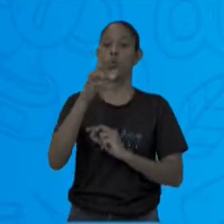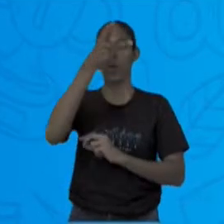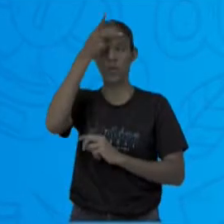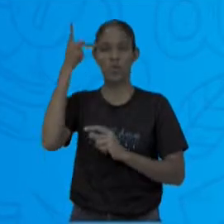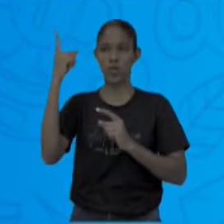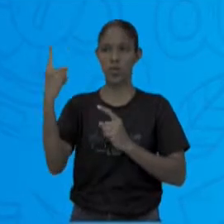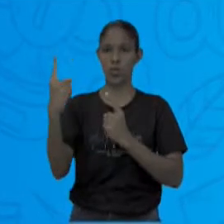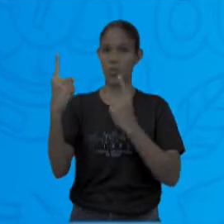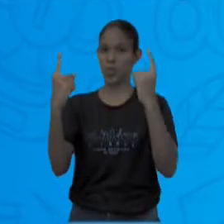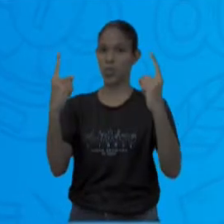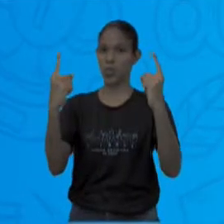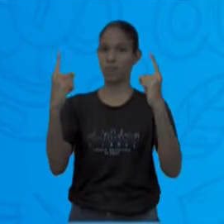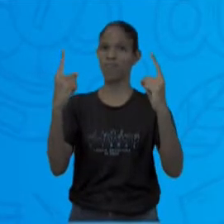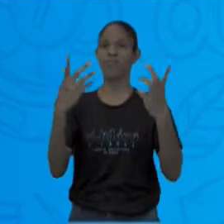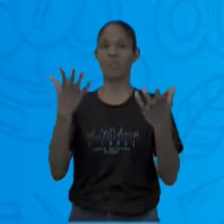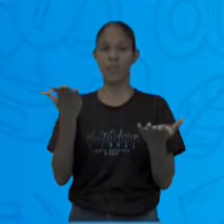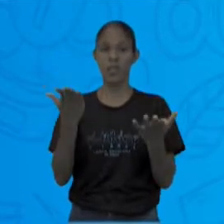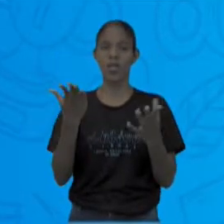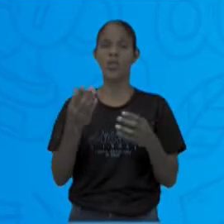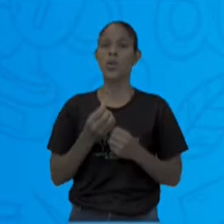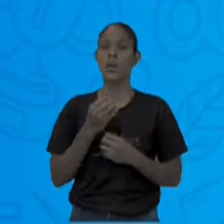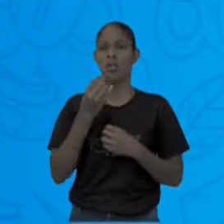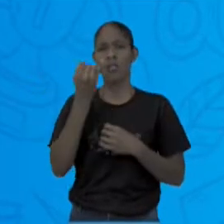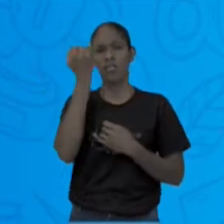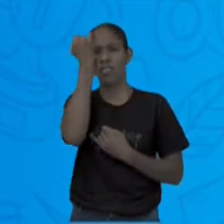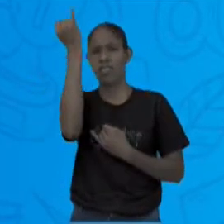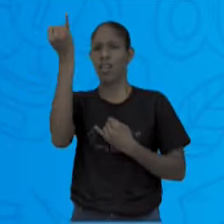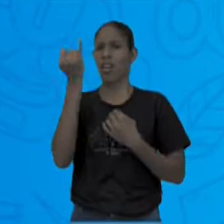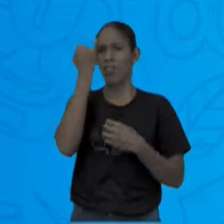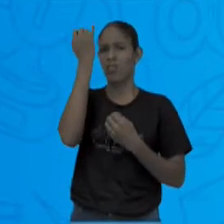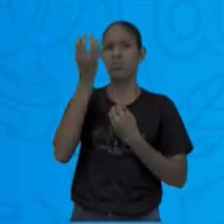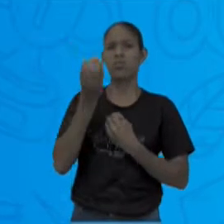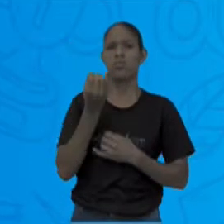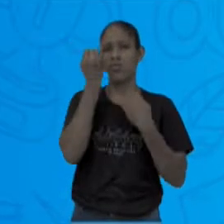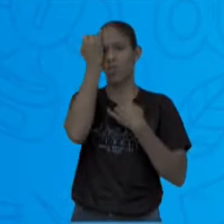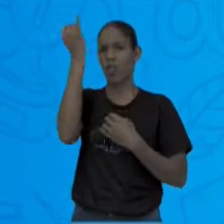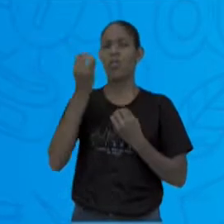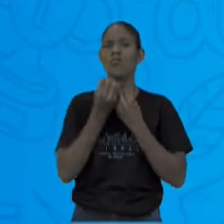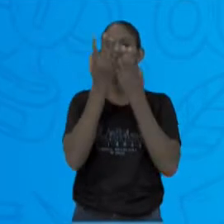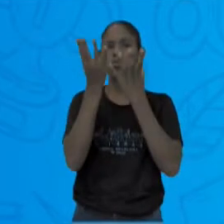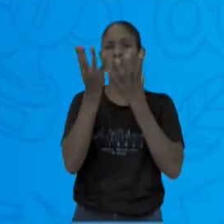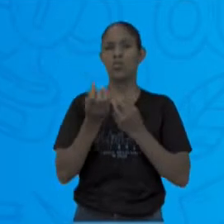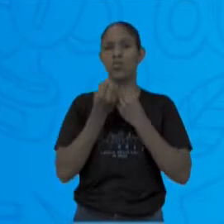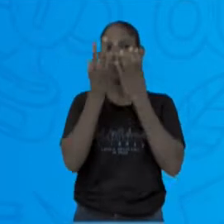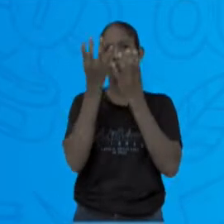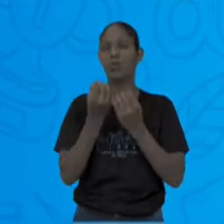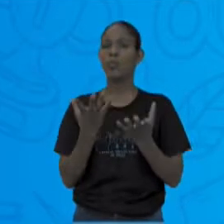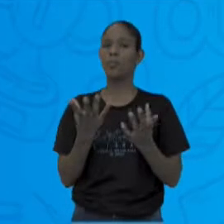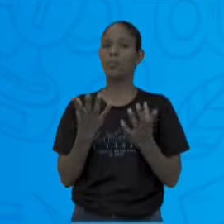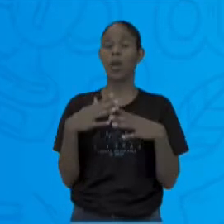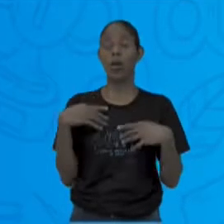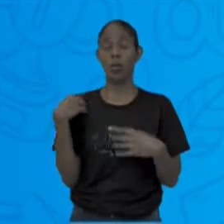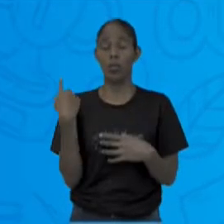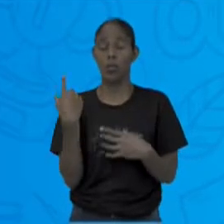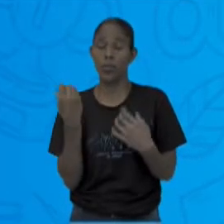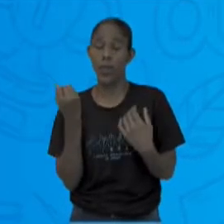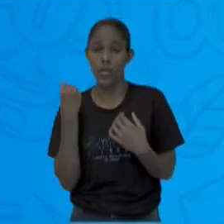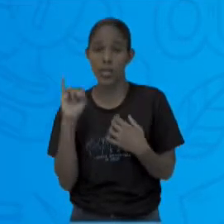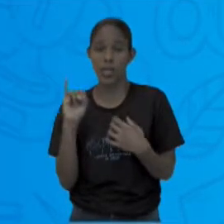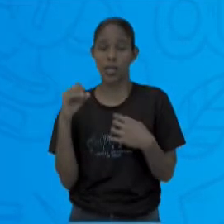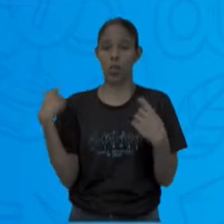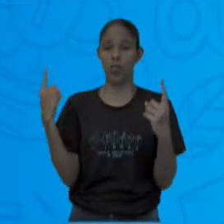ideias ou sentimentos. Se estamos perto das pessoas que vamos comunicar, usamos